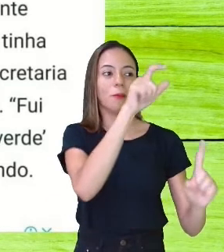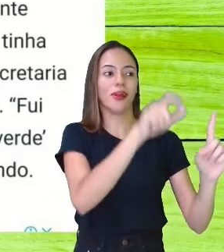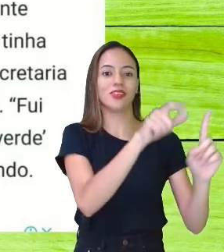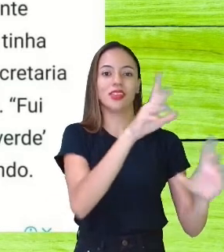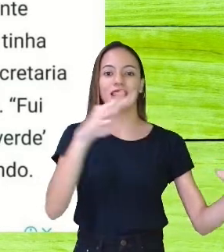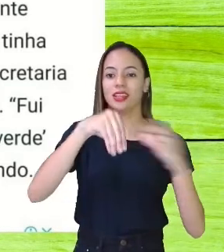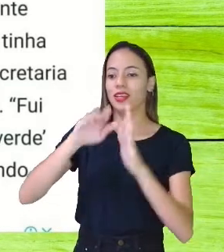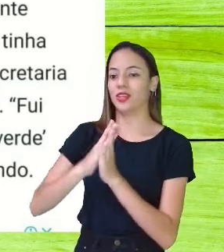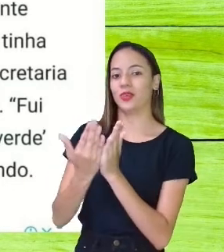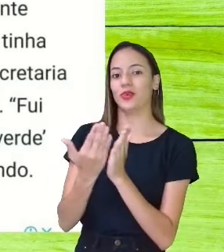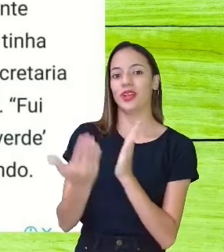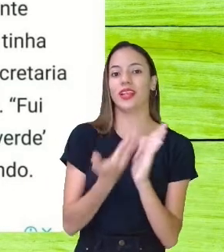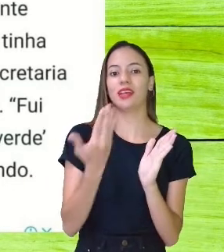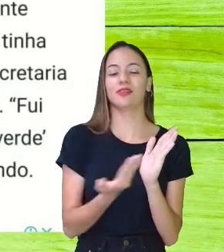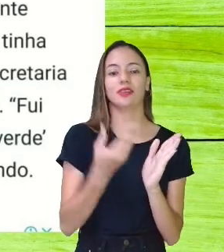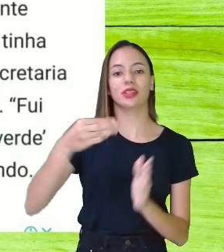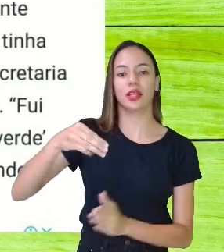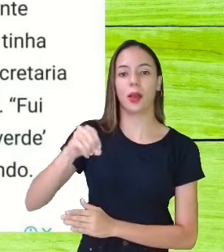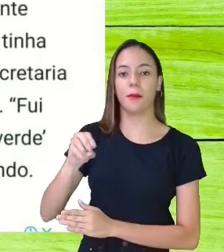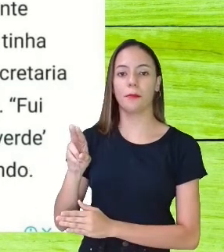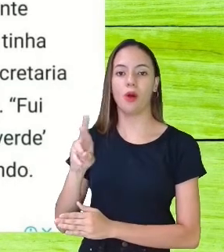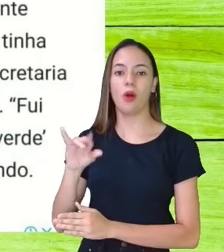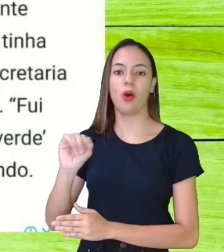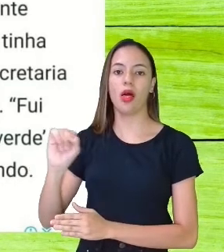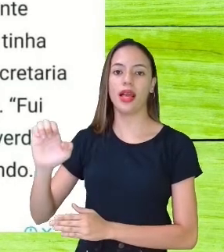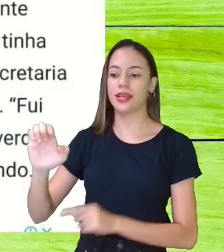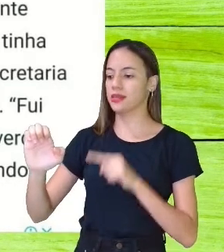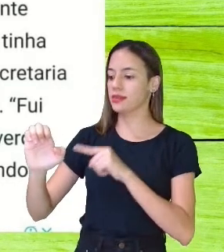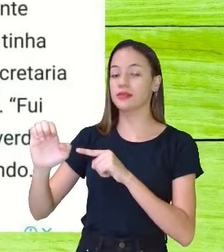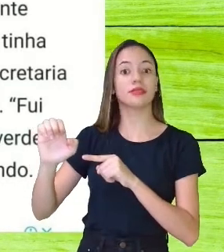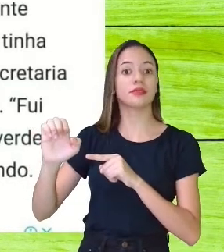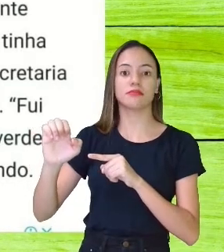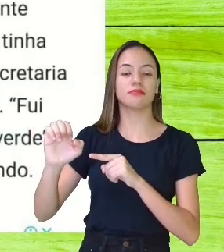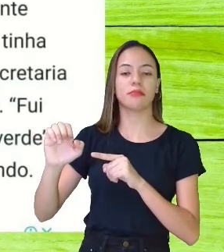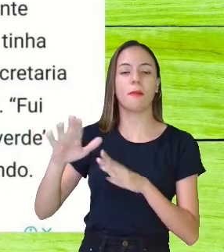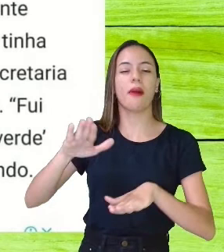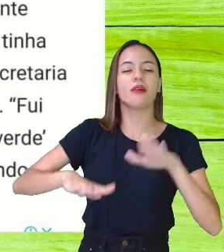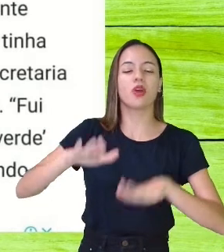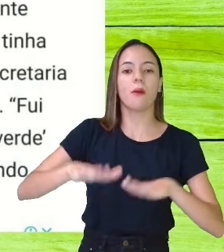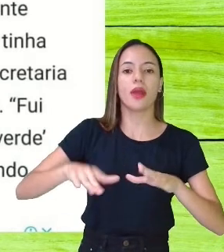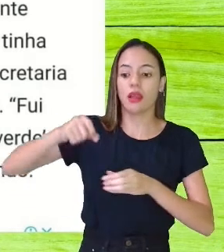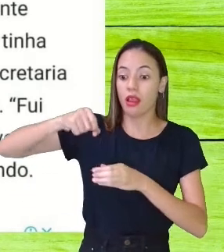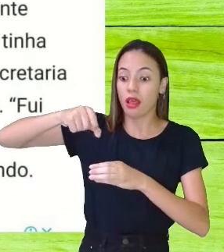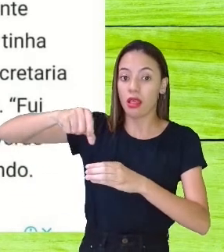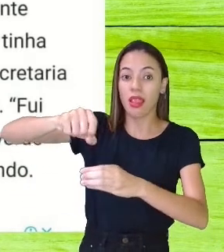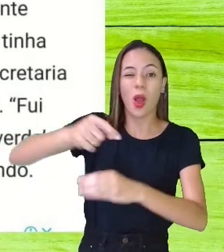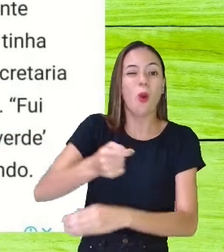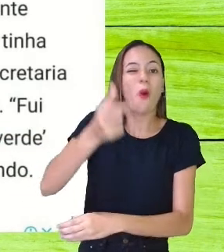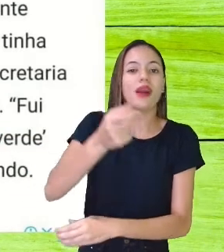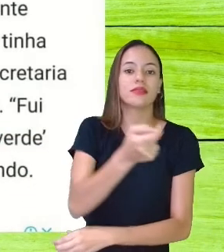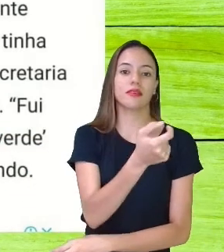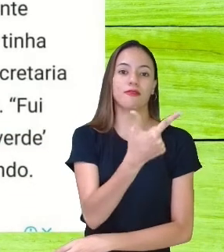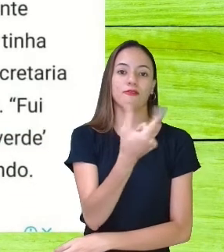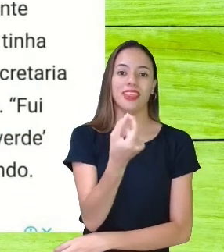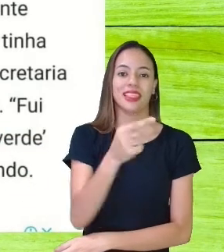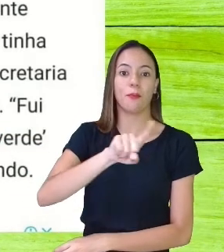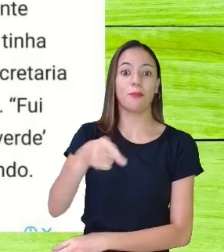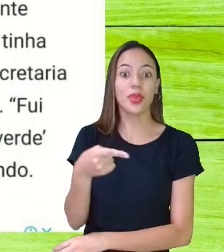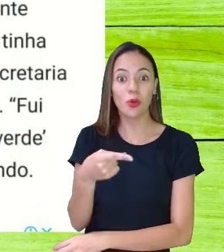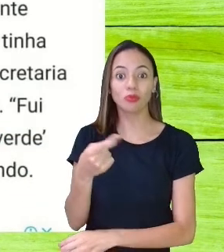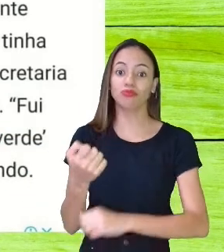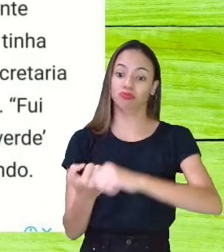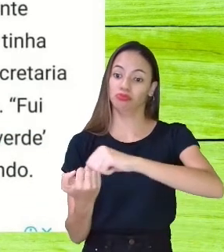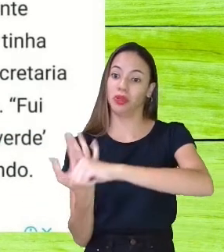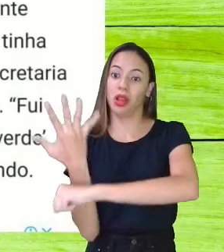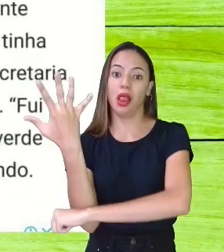Maurice Drouin. Olha, já atingiu a marca de quase 20 mil mudas, plantadas todas as árvores nativas